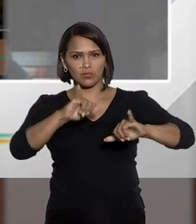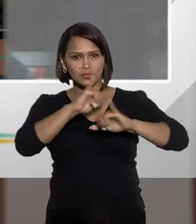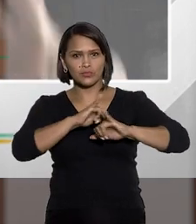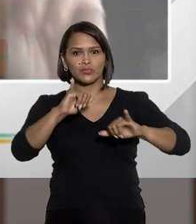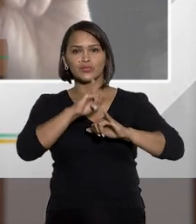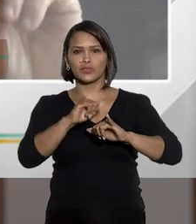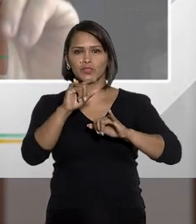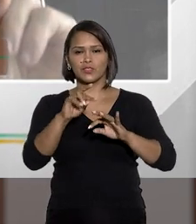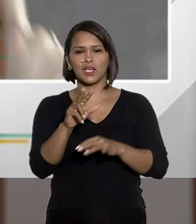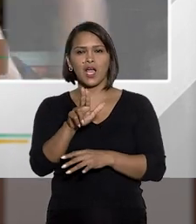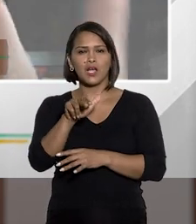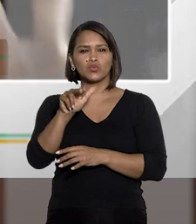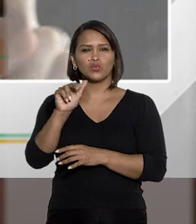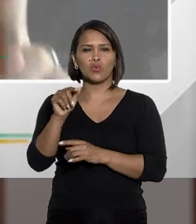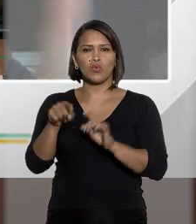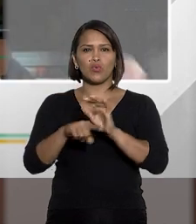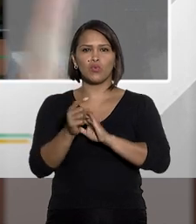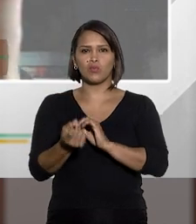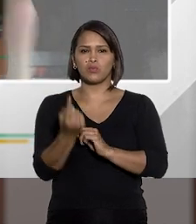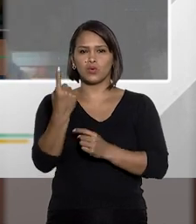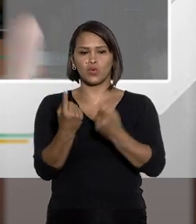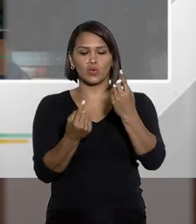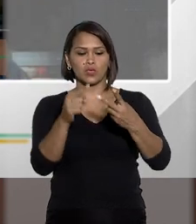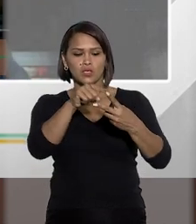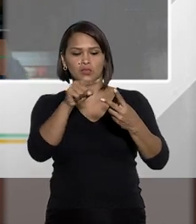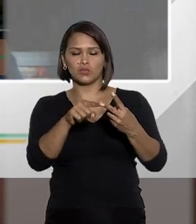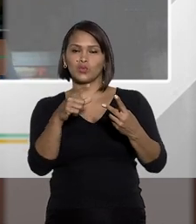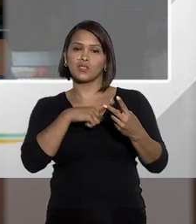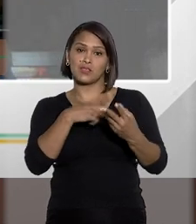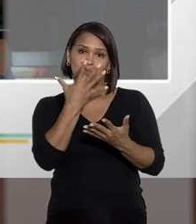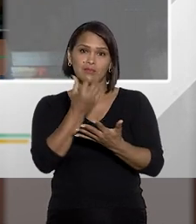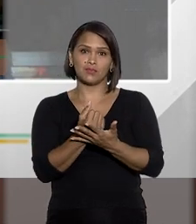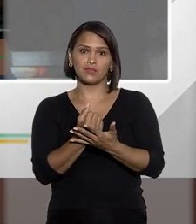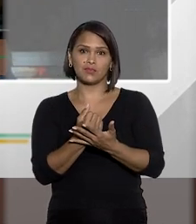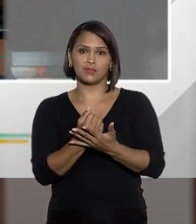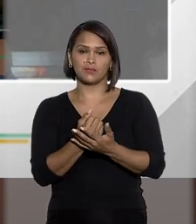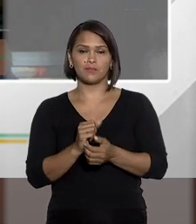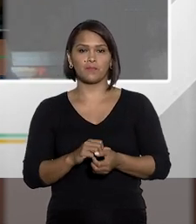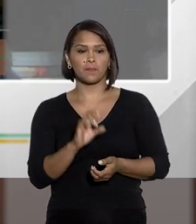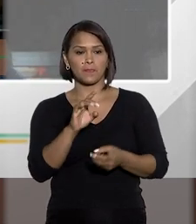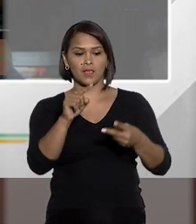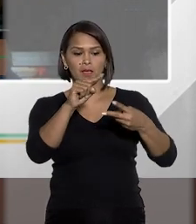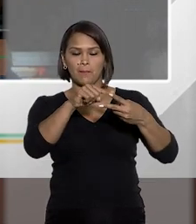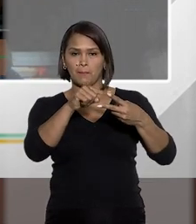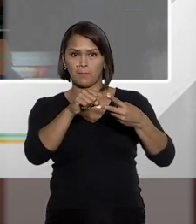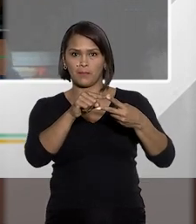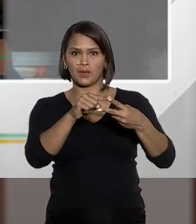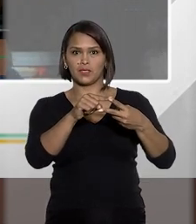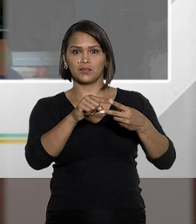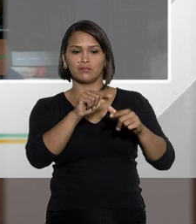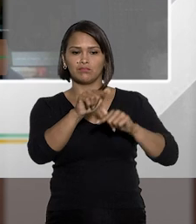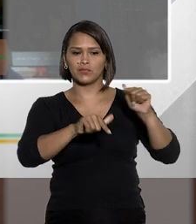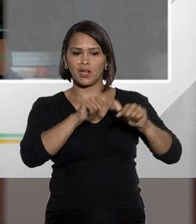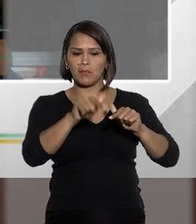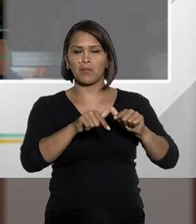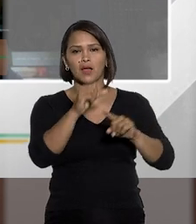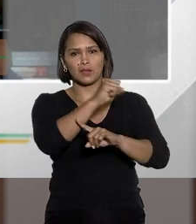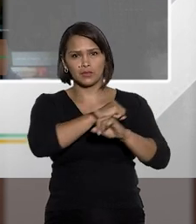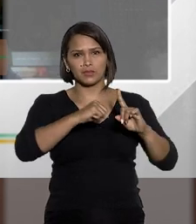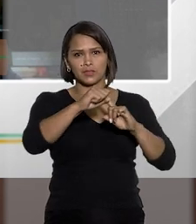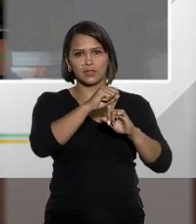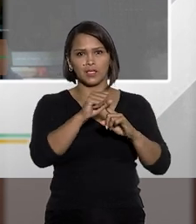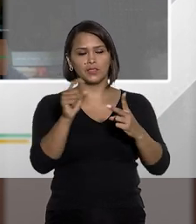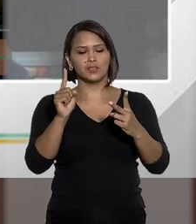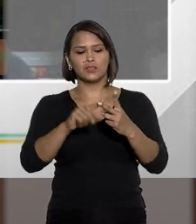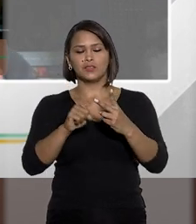anuncia as únicas duas penas alternativas que ela admite. são elas prestação de serviço à